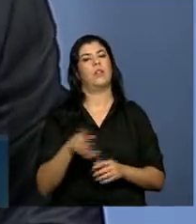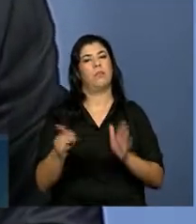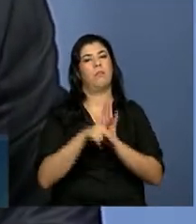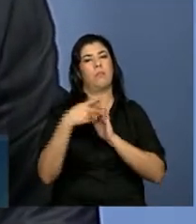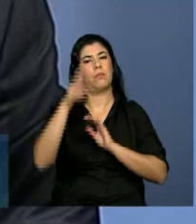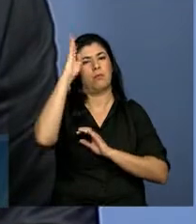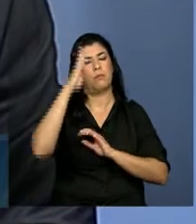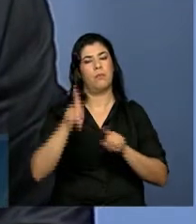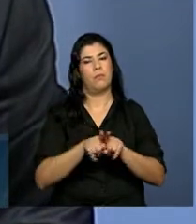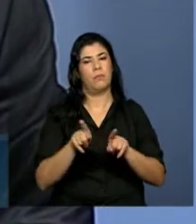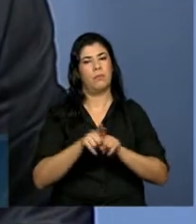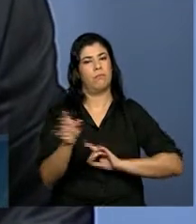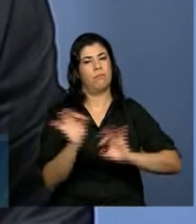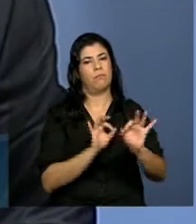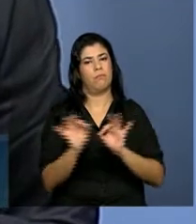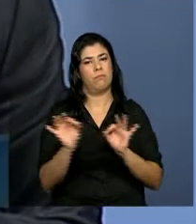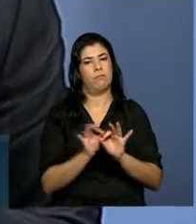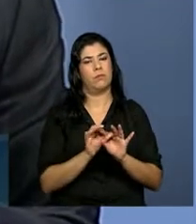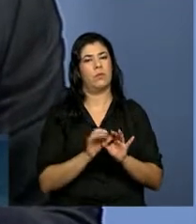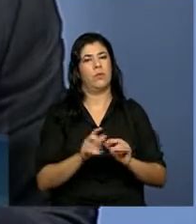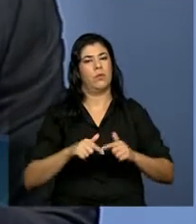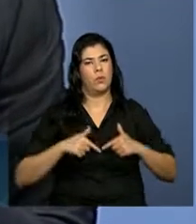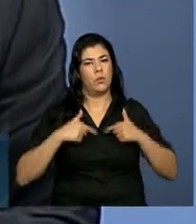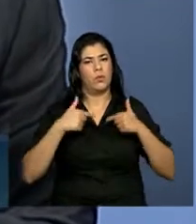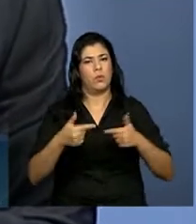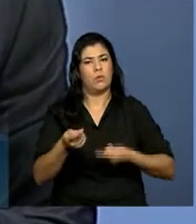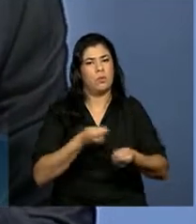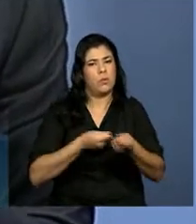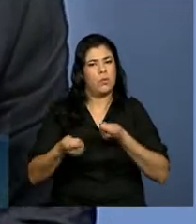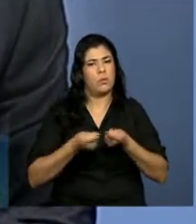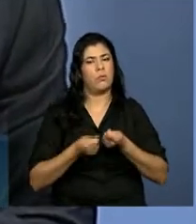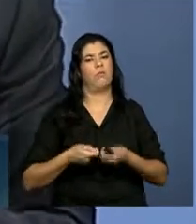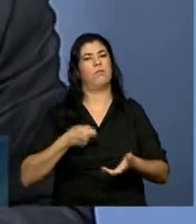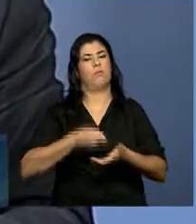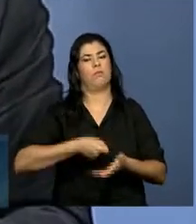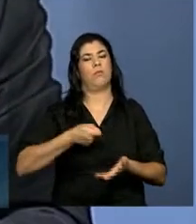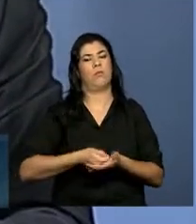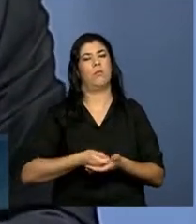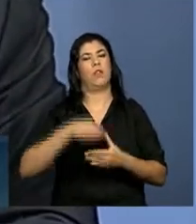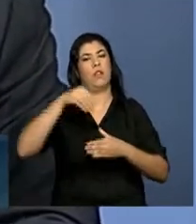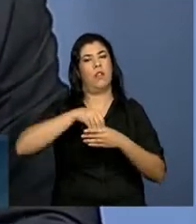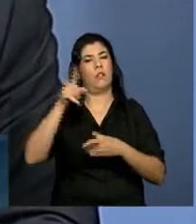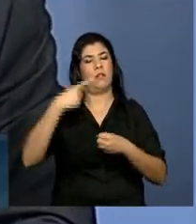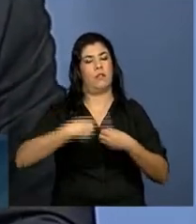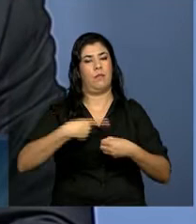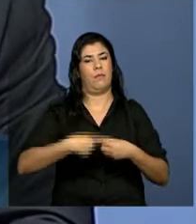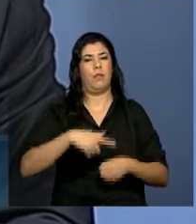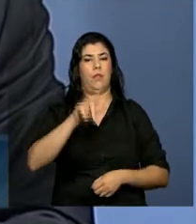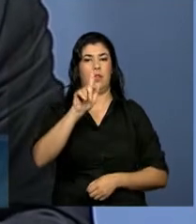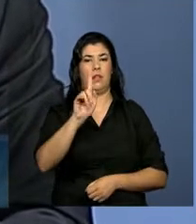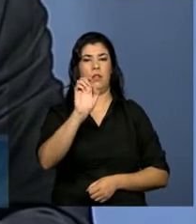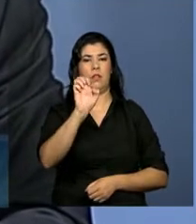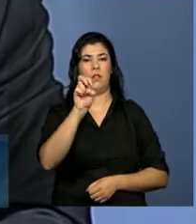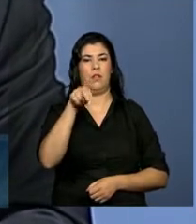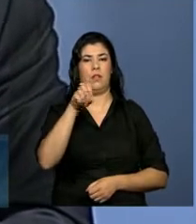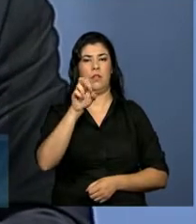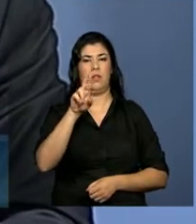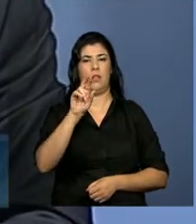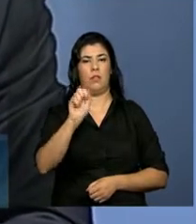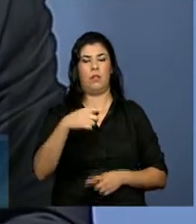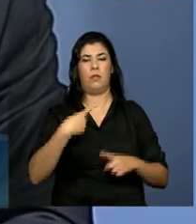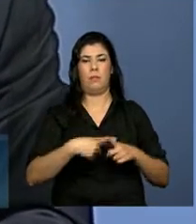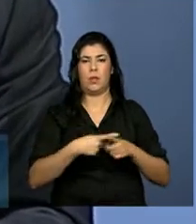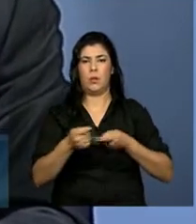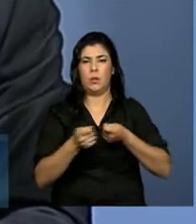para um engajamento negociador muito intenso em Genebra, porque essas negociações, uma